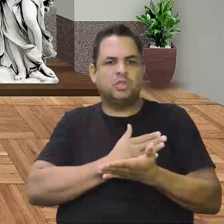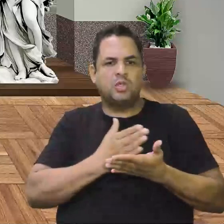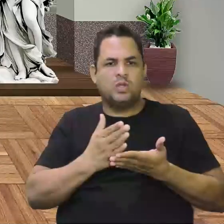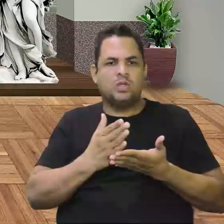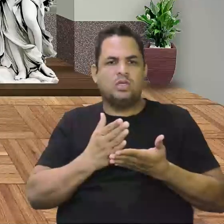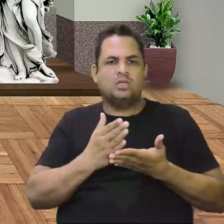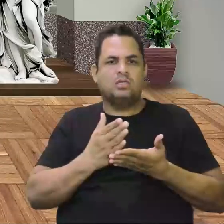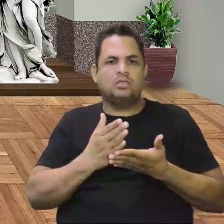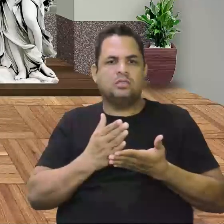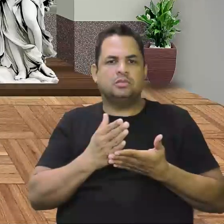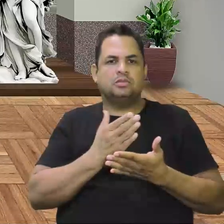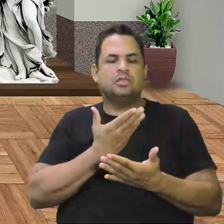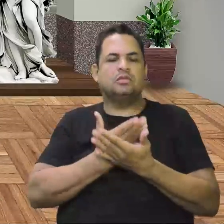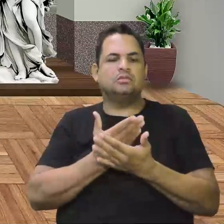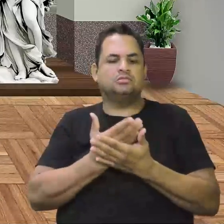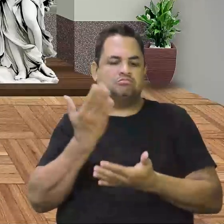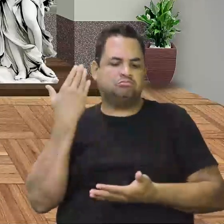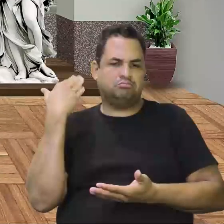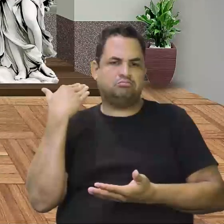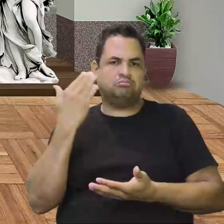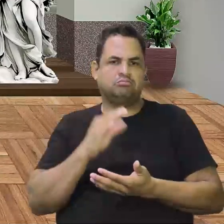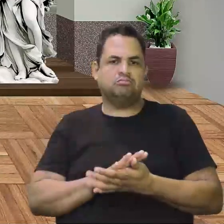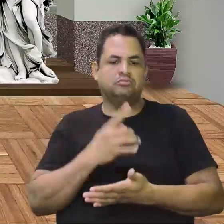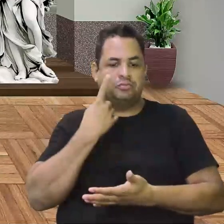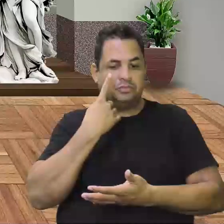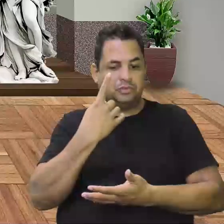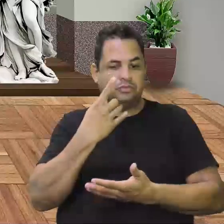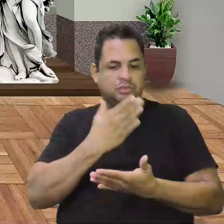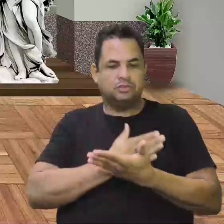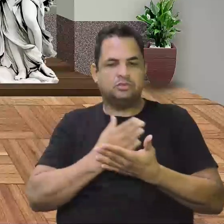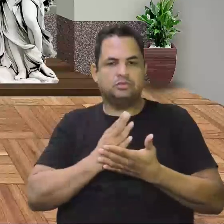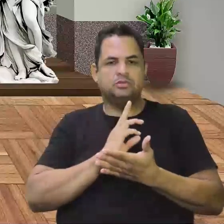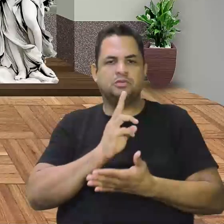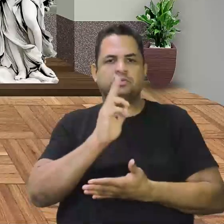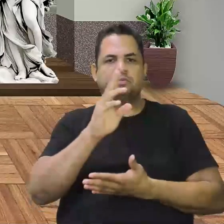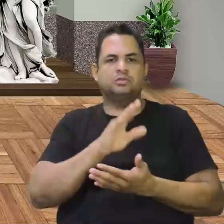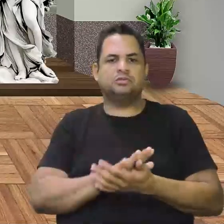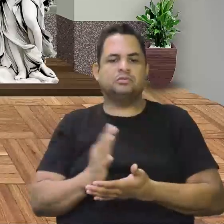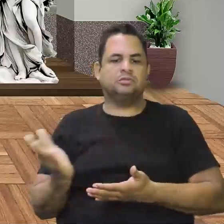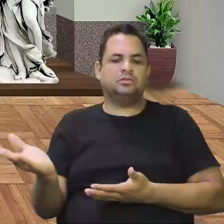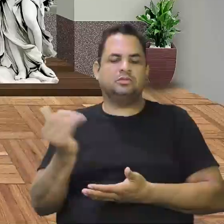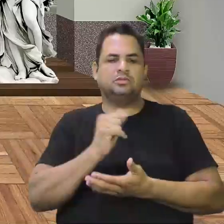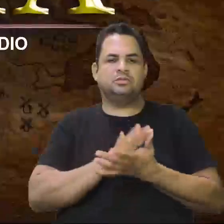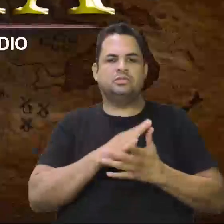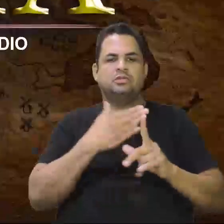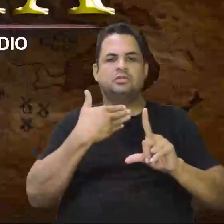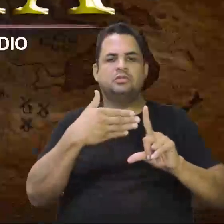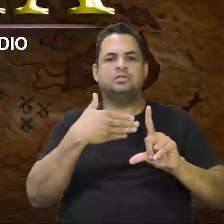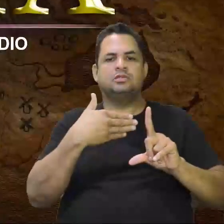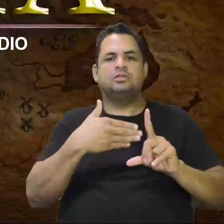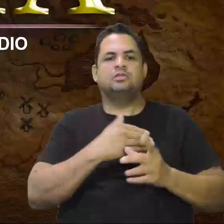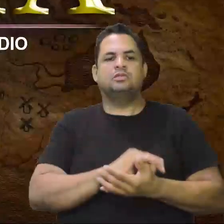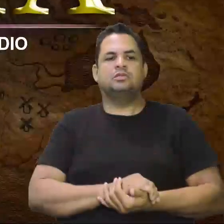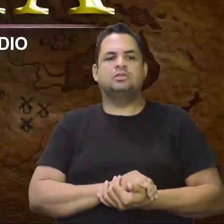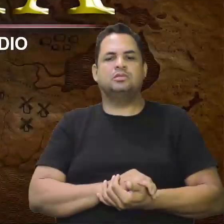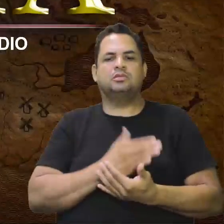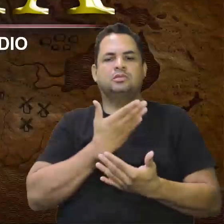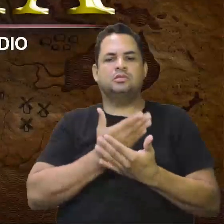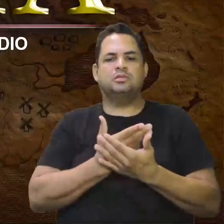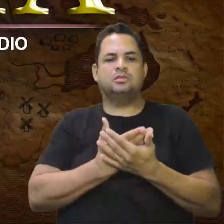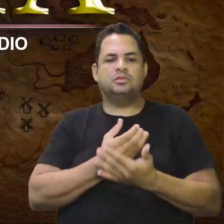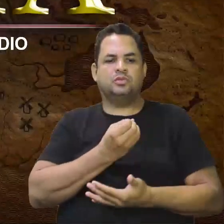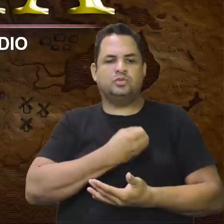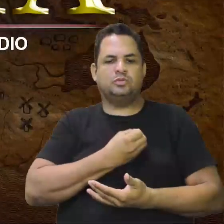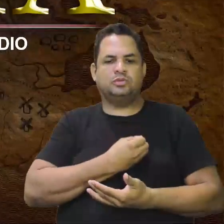na aula anterior. Vem esse processo. Vamos lá, na tela para vocês. Aula de número